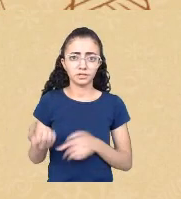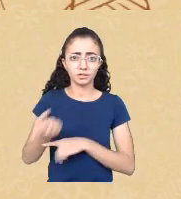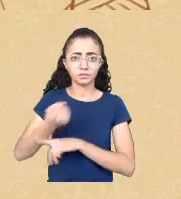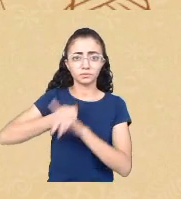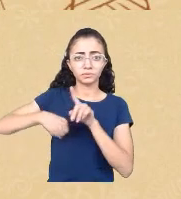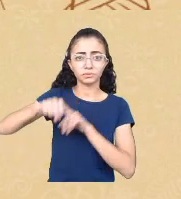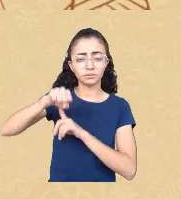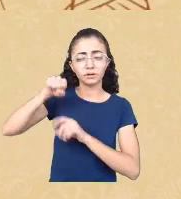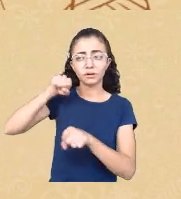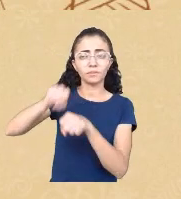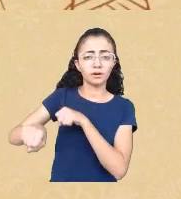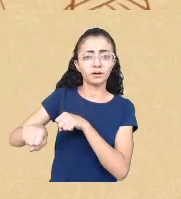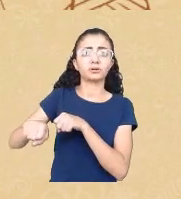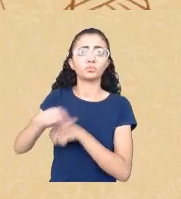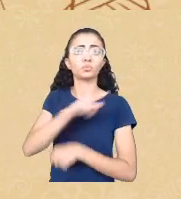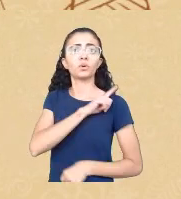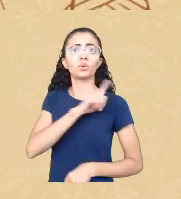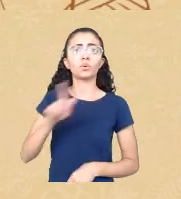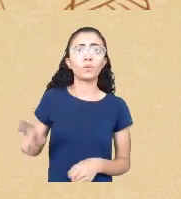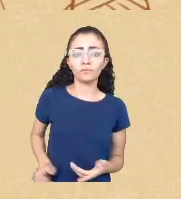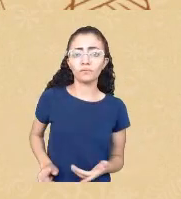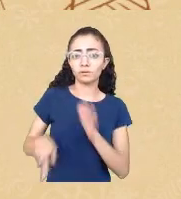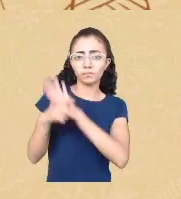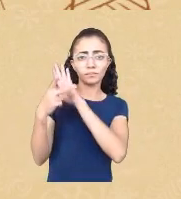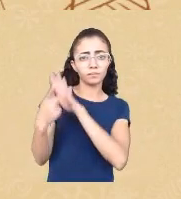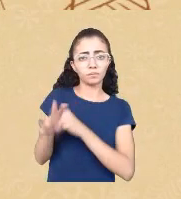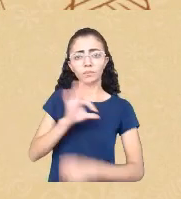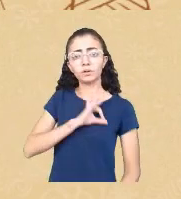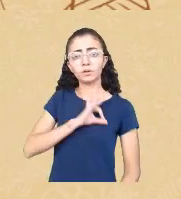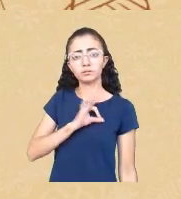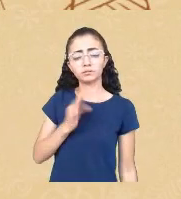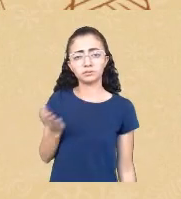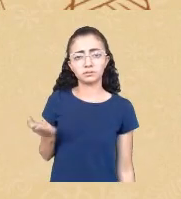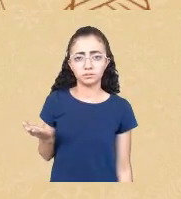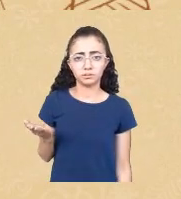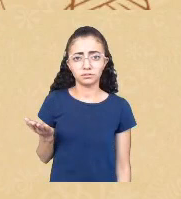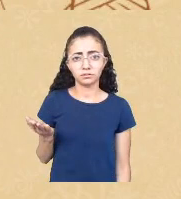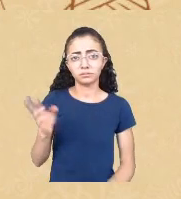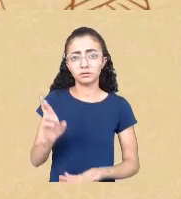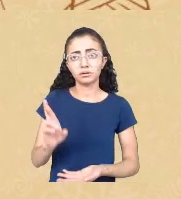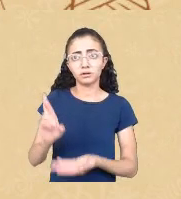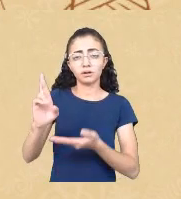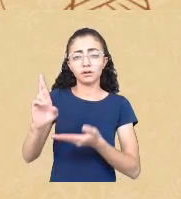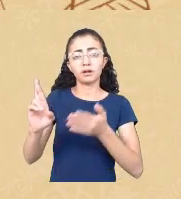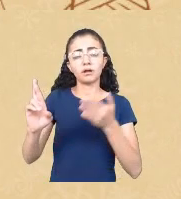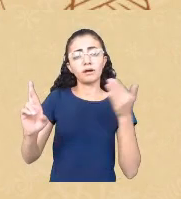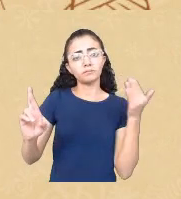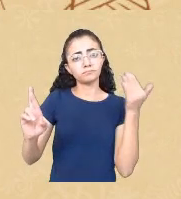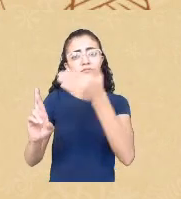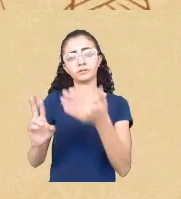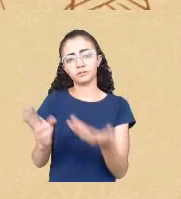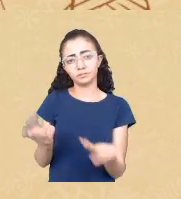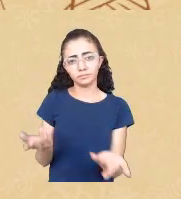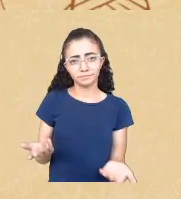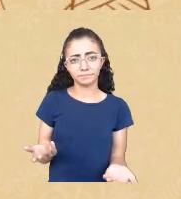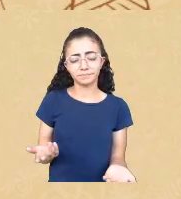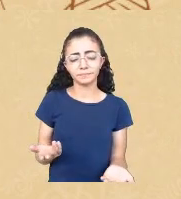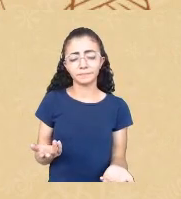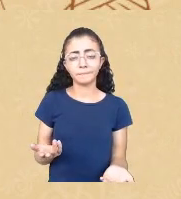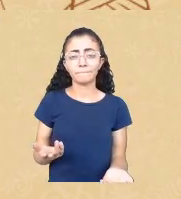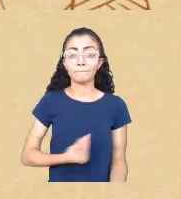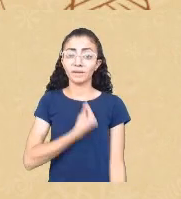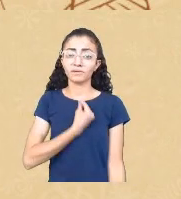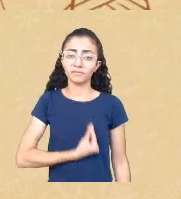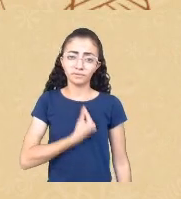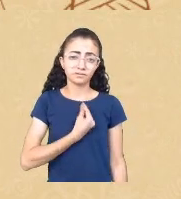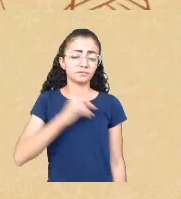mão da própria polícia representante do Estado vidas negras importam por aquelas mulheres